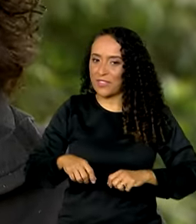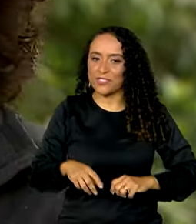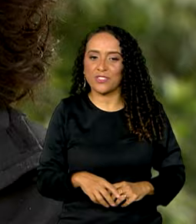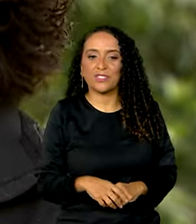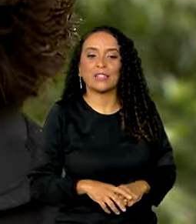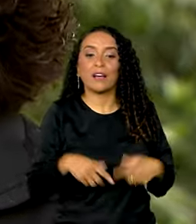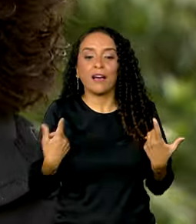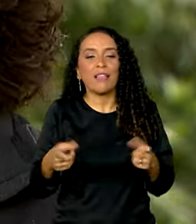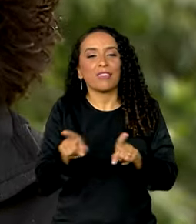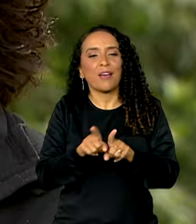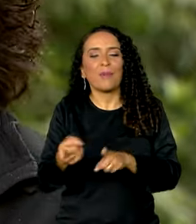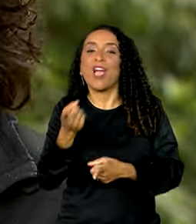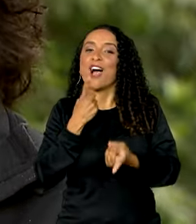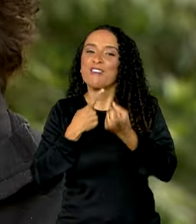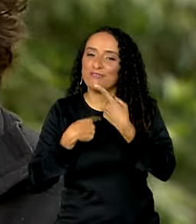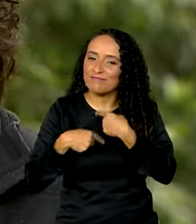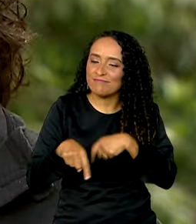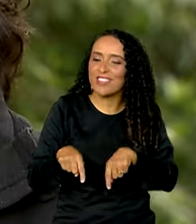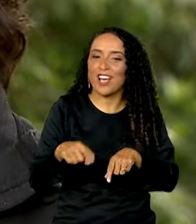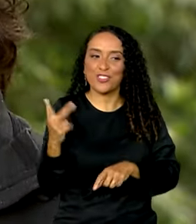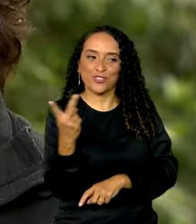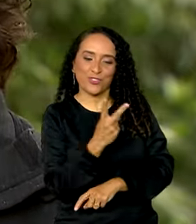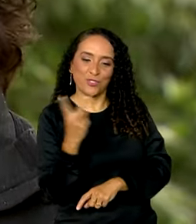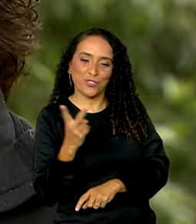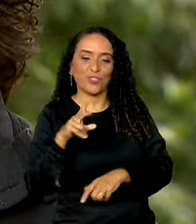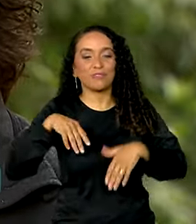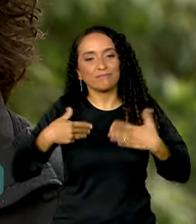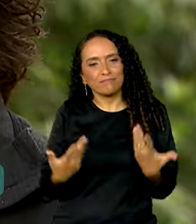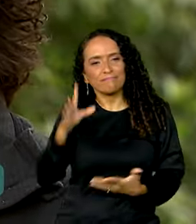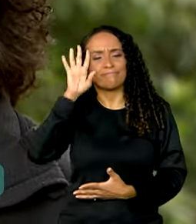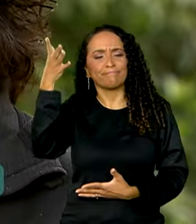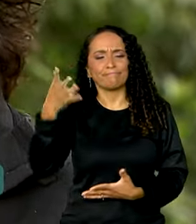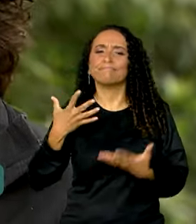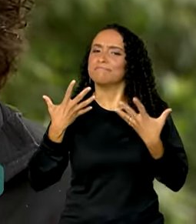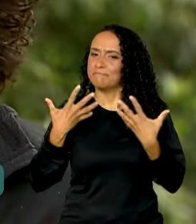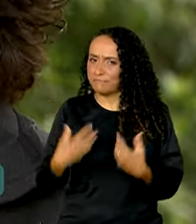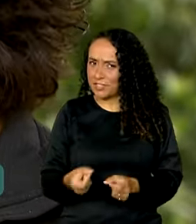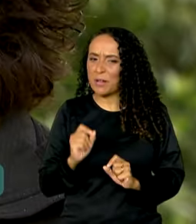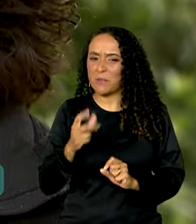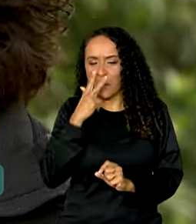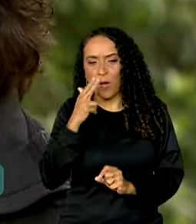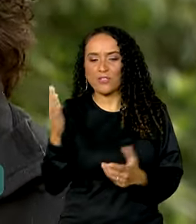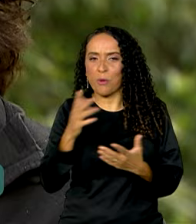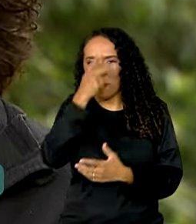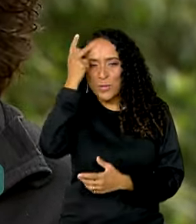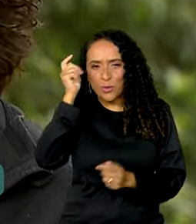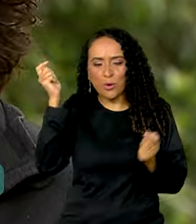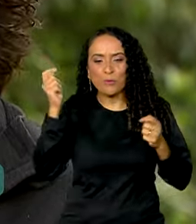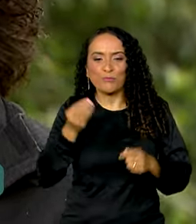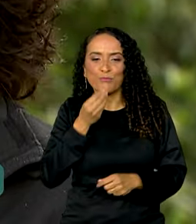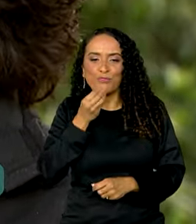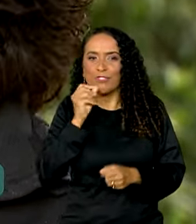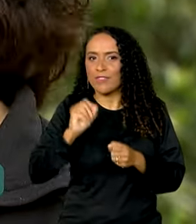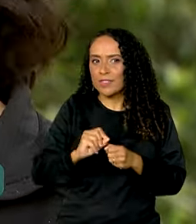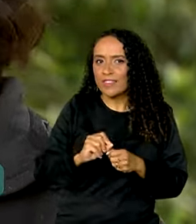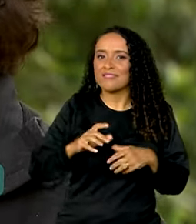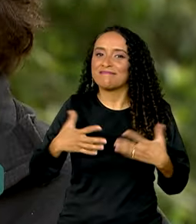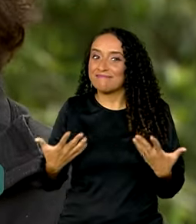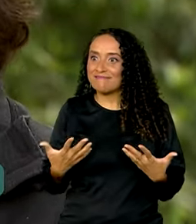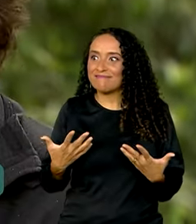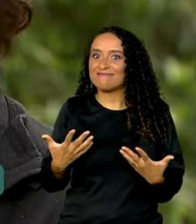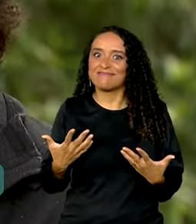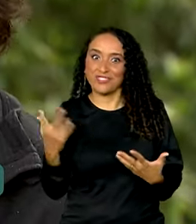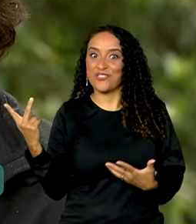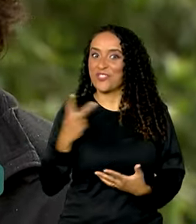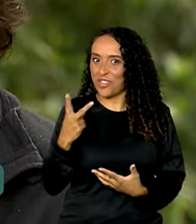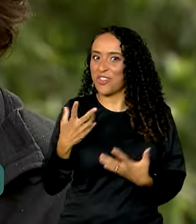e o desejo entre os dois, foi quando a gente falou bom, acho que alguém deveria fazer, alguém deveria fazer e será que esse